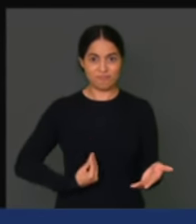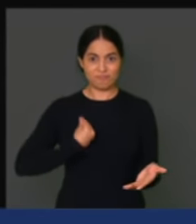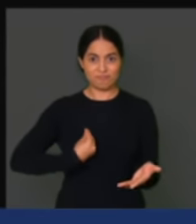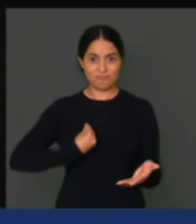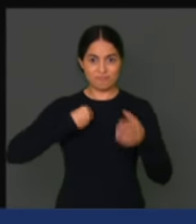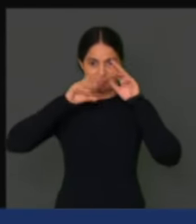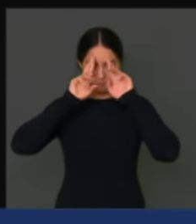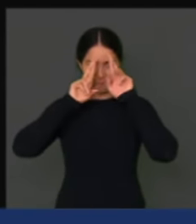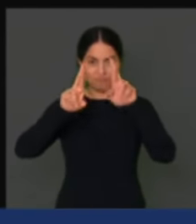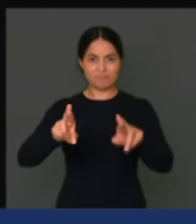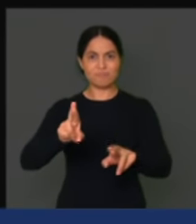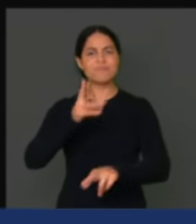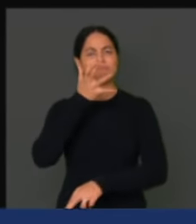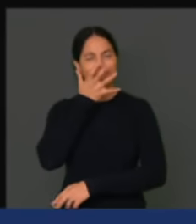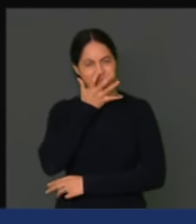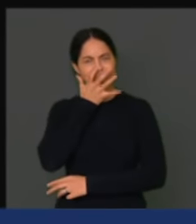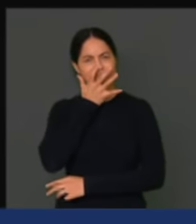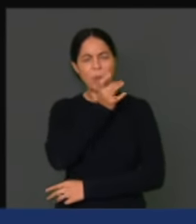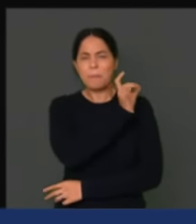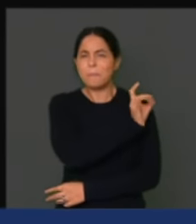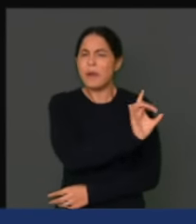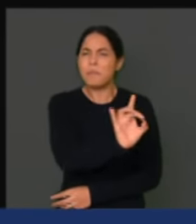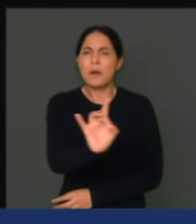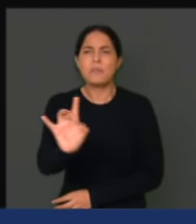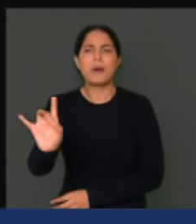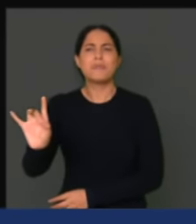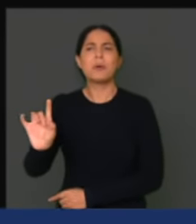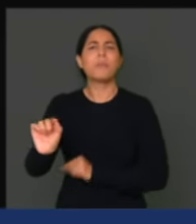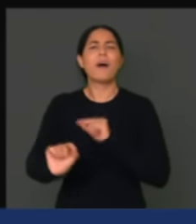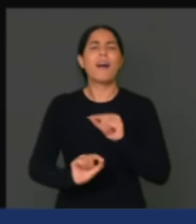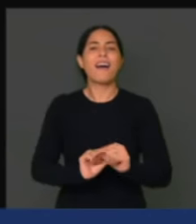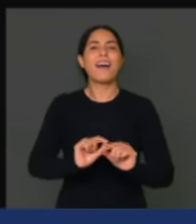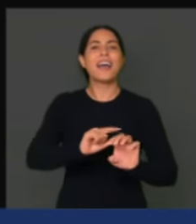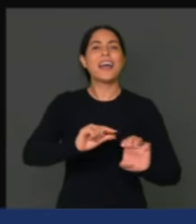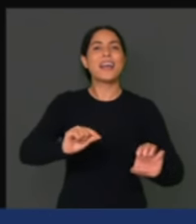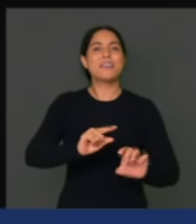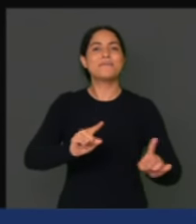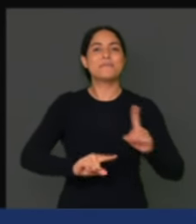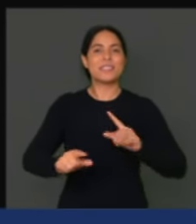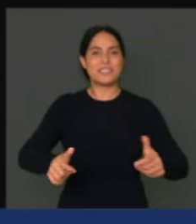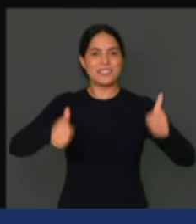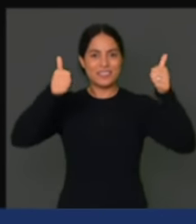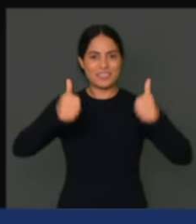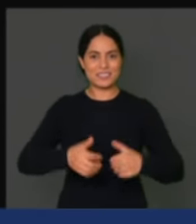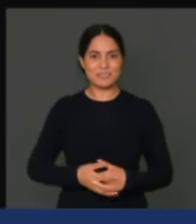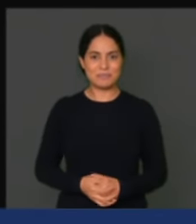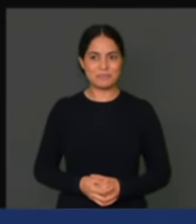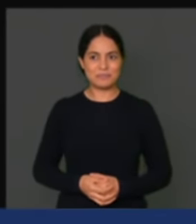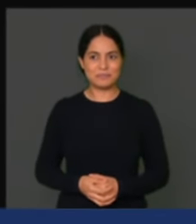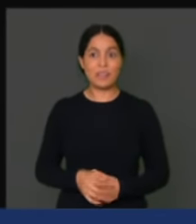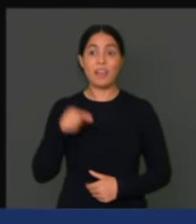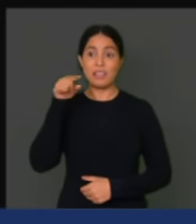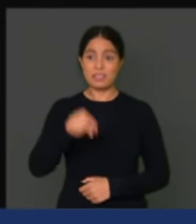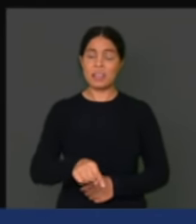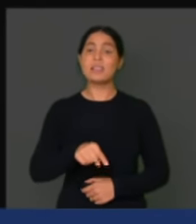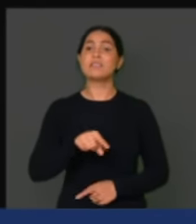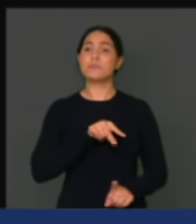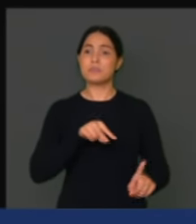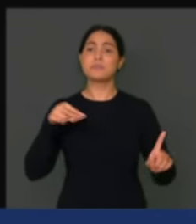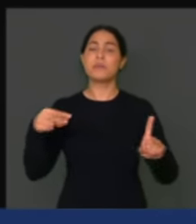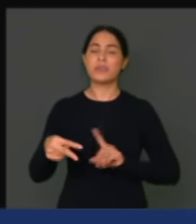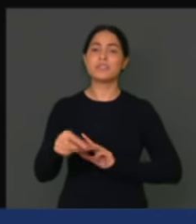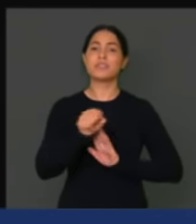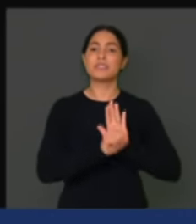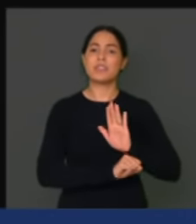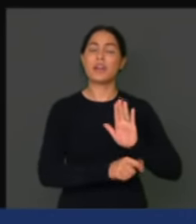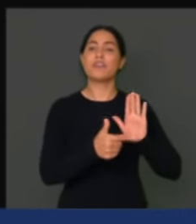a todos que atuam no setor do empreendedorismo. Aliás, nessa perspectiva do século XXI, a